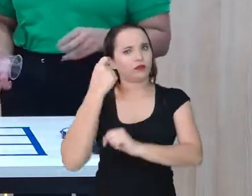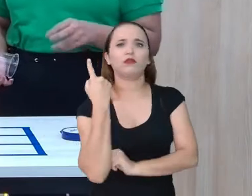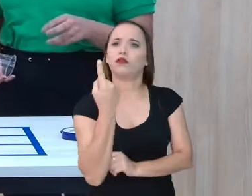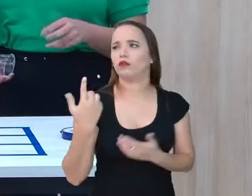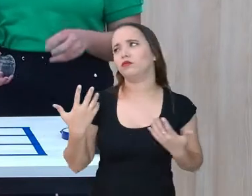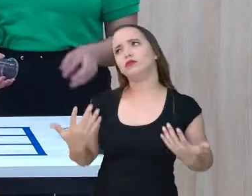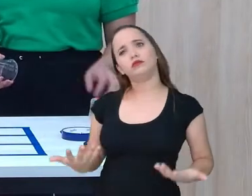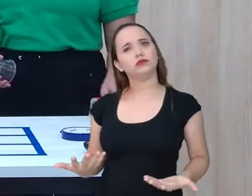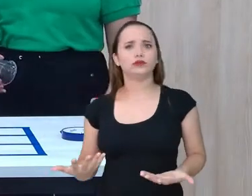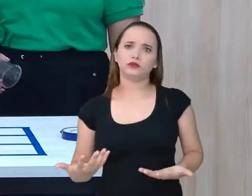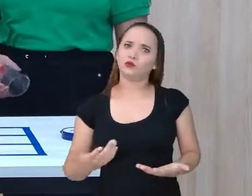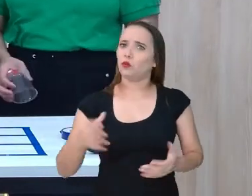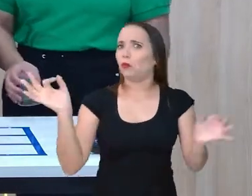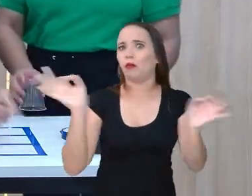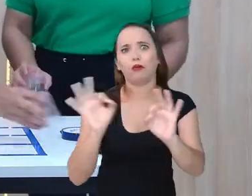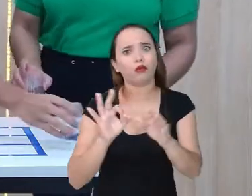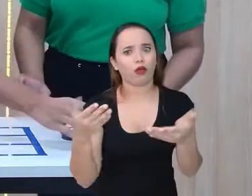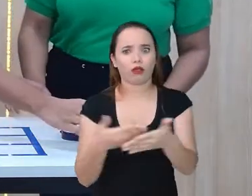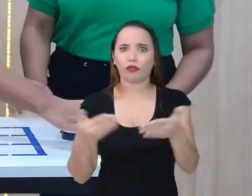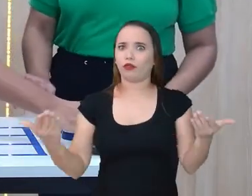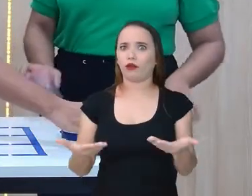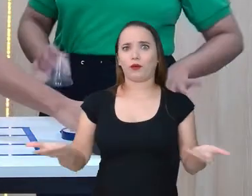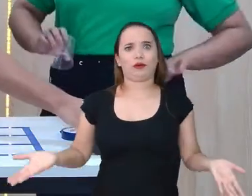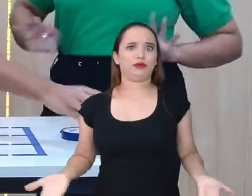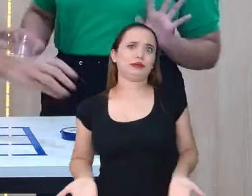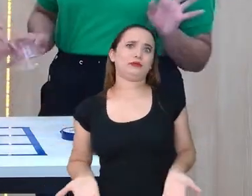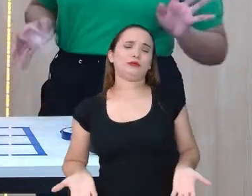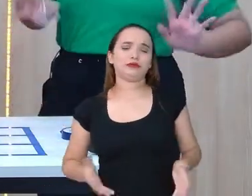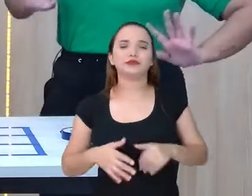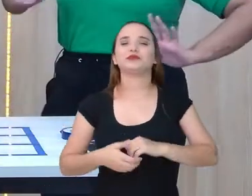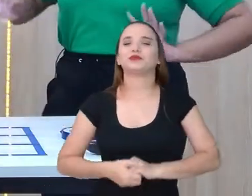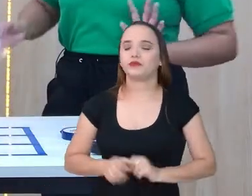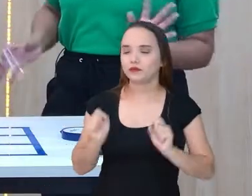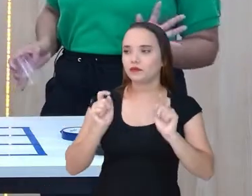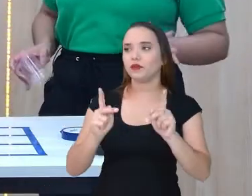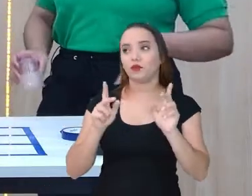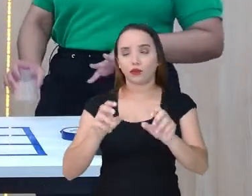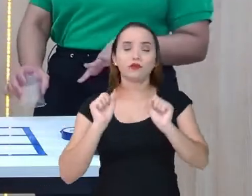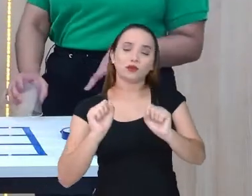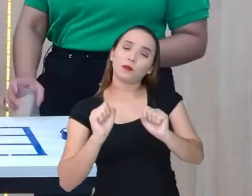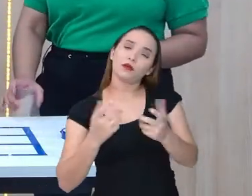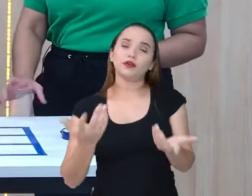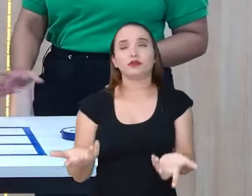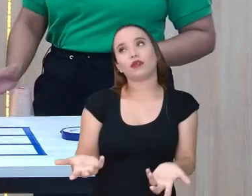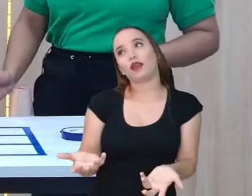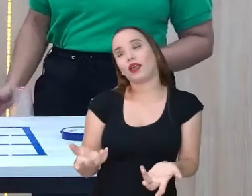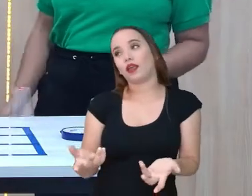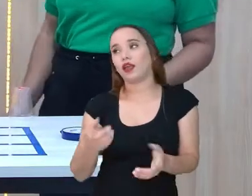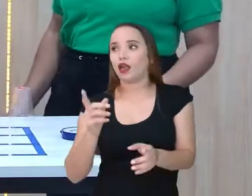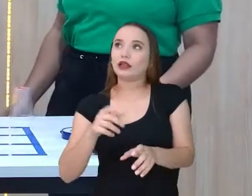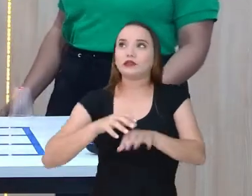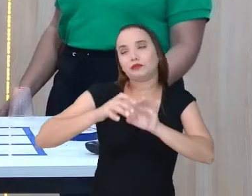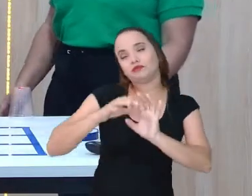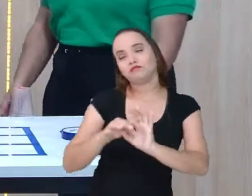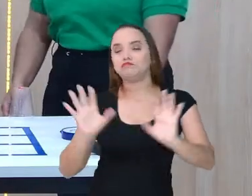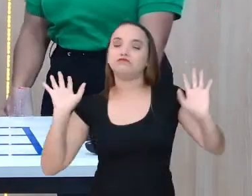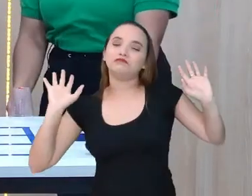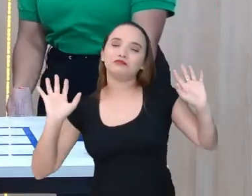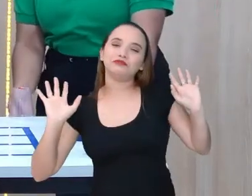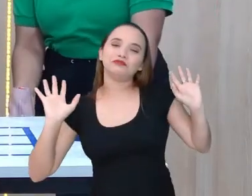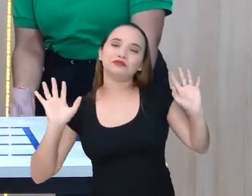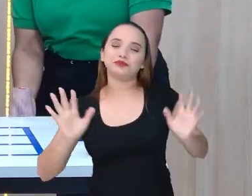de professora Vivi. Não ganhei nada até agora. Tudo bem, então você vai ganhar, assim, de professora... Ah! Não! acaso! Vamos!